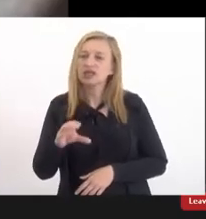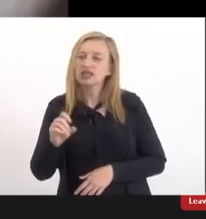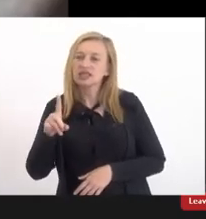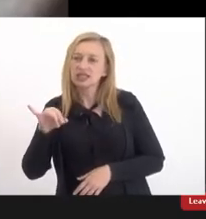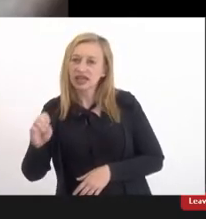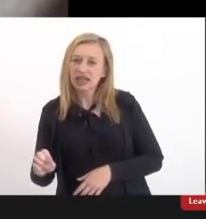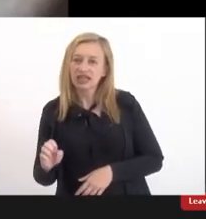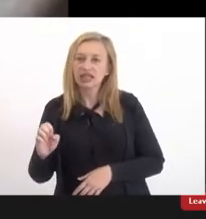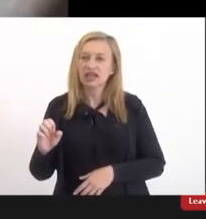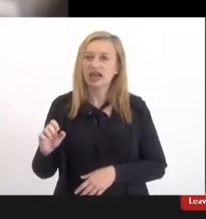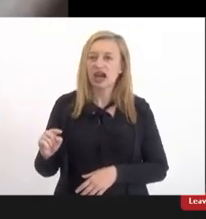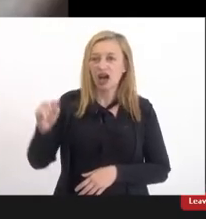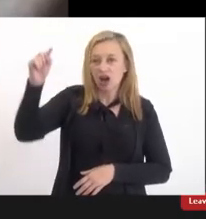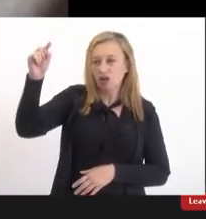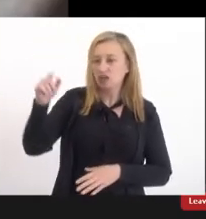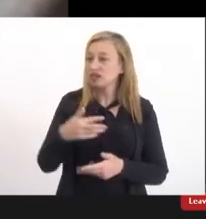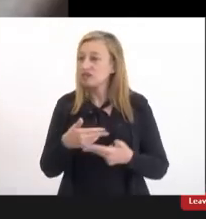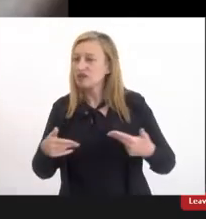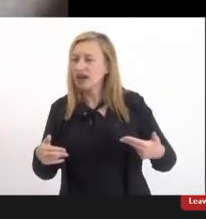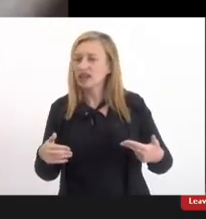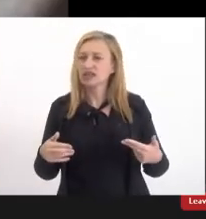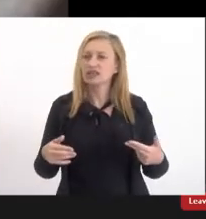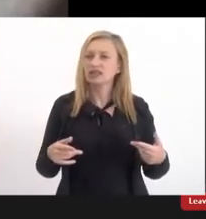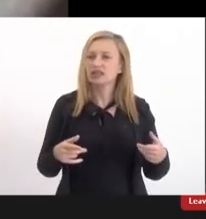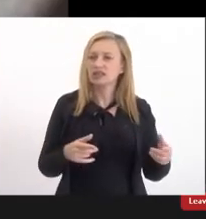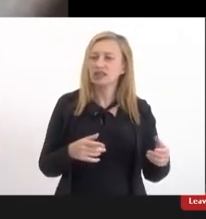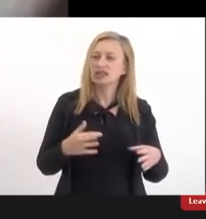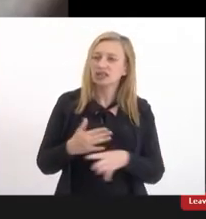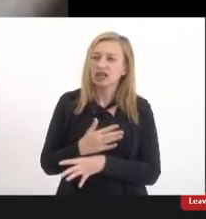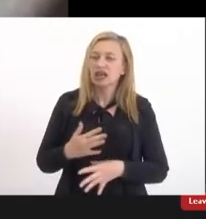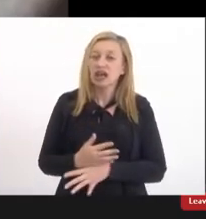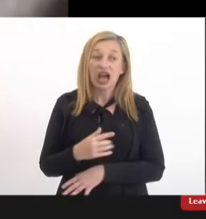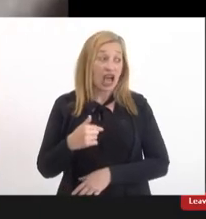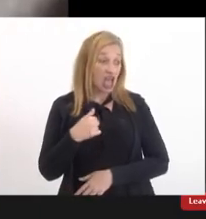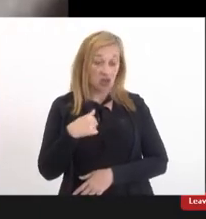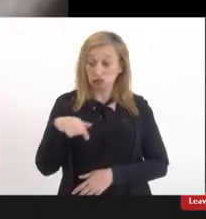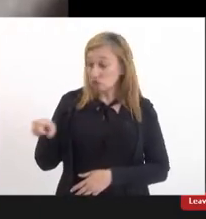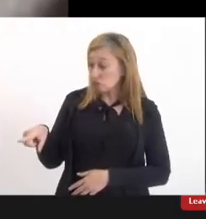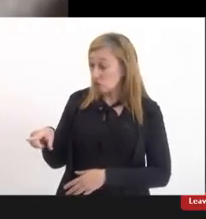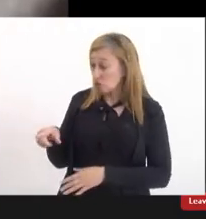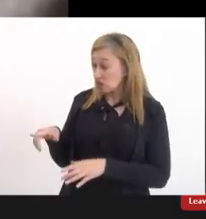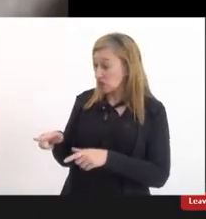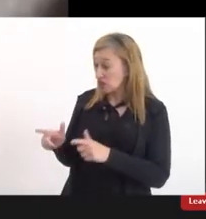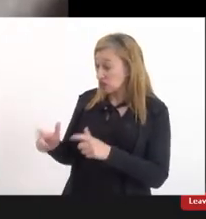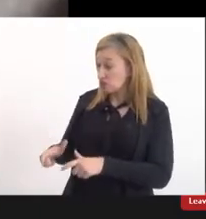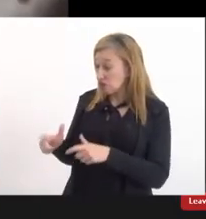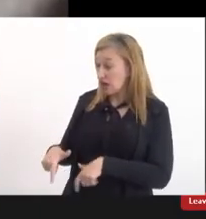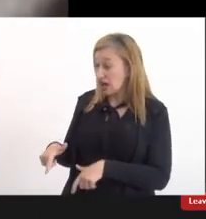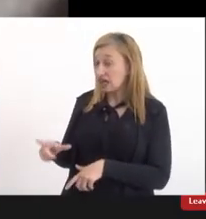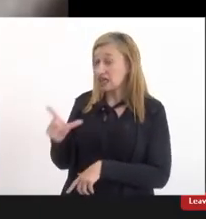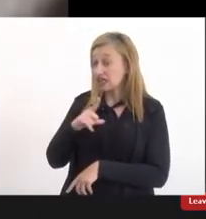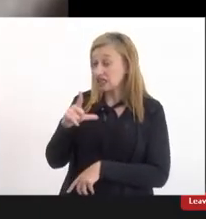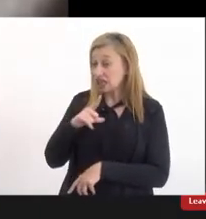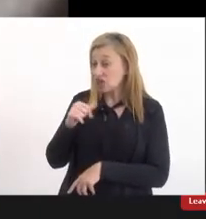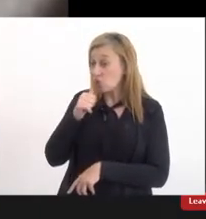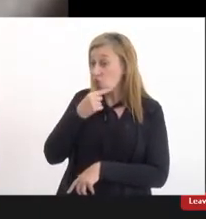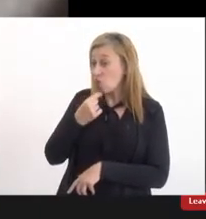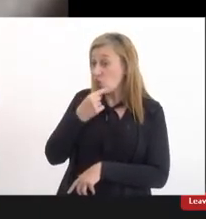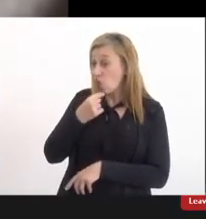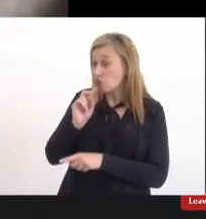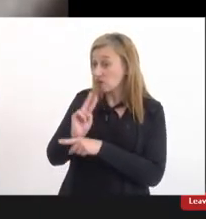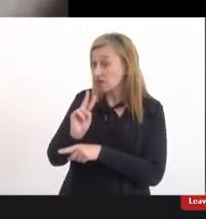essa questão não vou em tal lugar por quê porque já tem um fulano e geralmente um homem que está ali